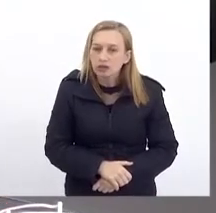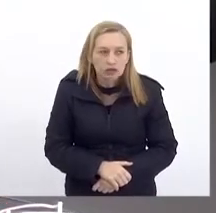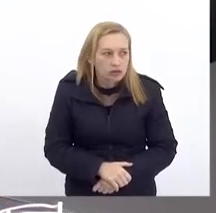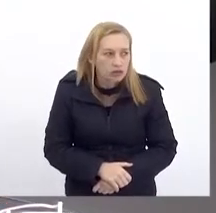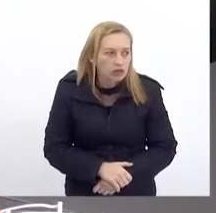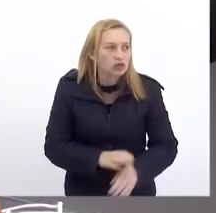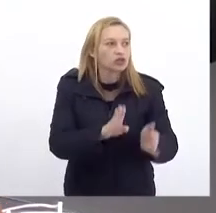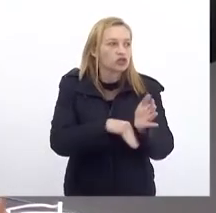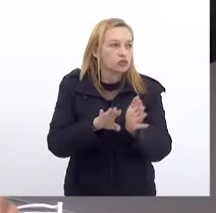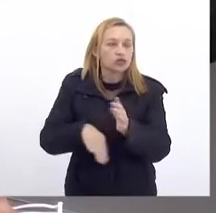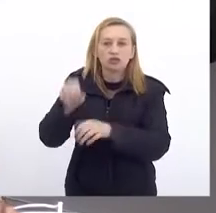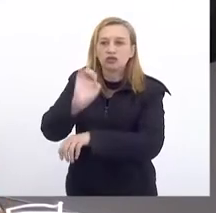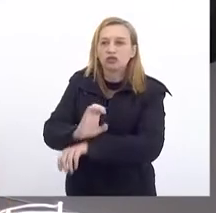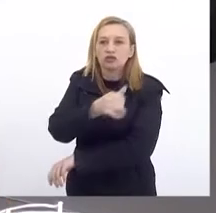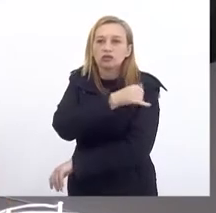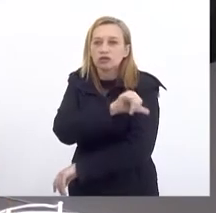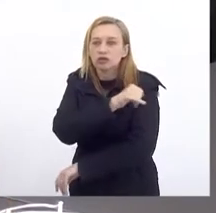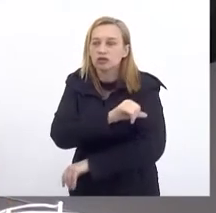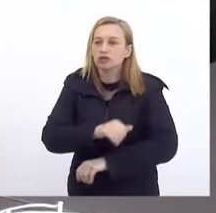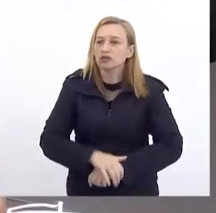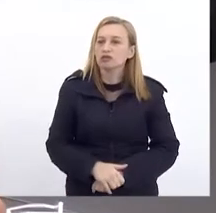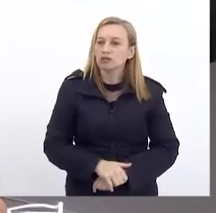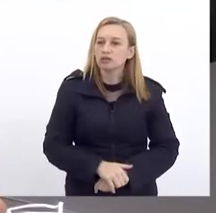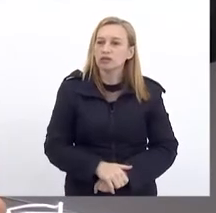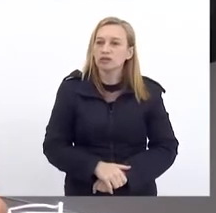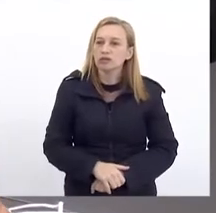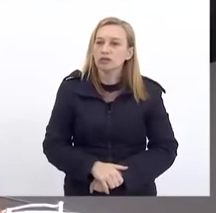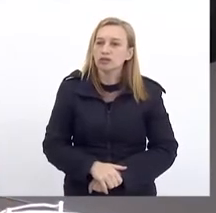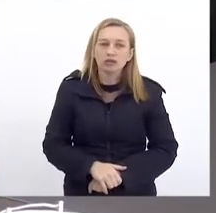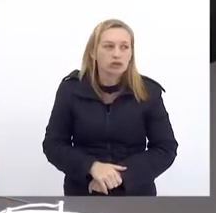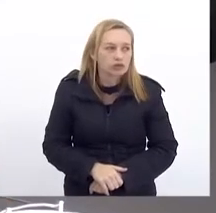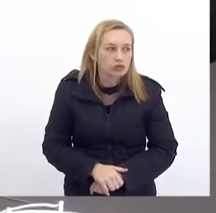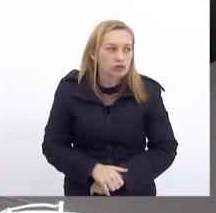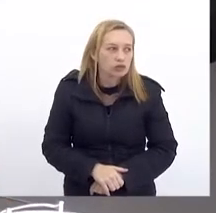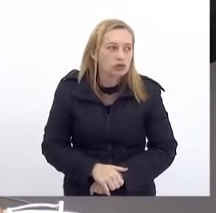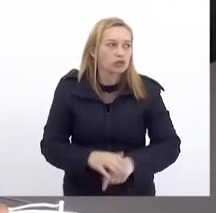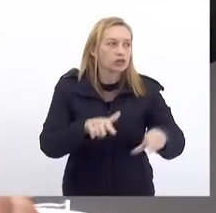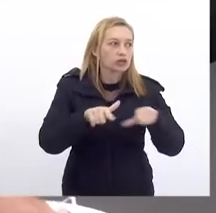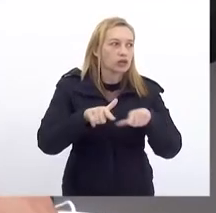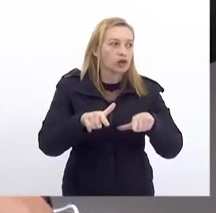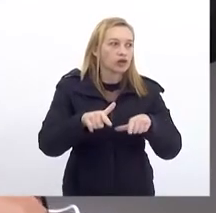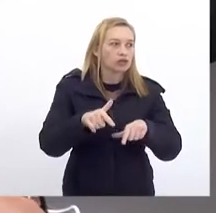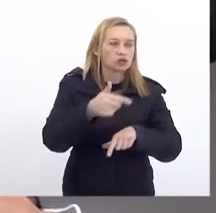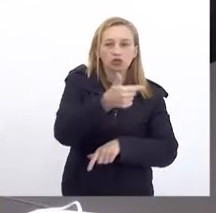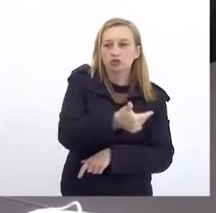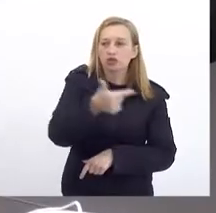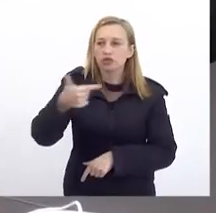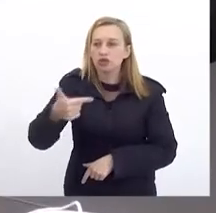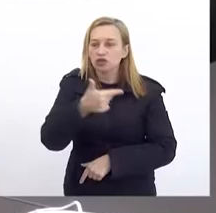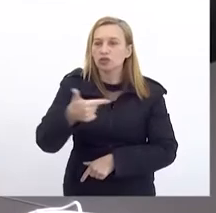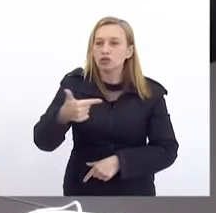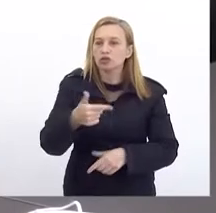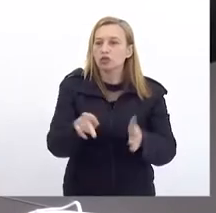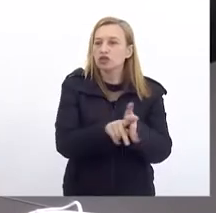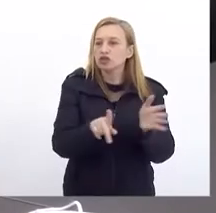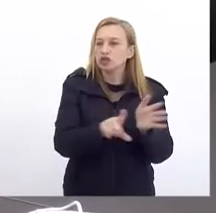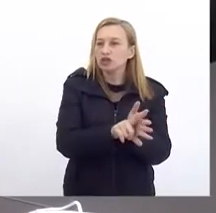dispensa do Estado do Rio de Janeiro para o exercício de 2022 Projeto de Lei